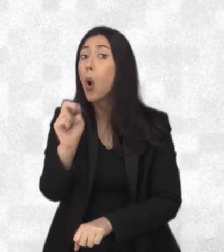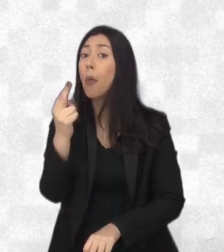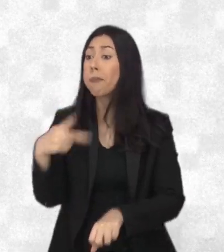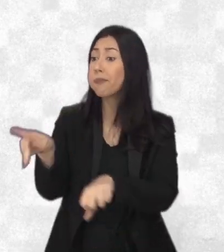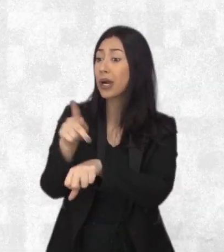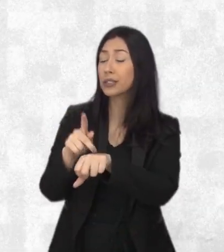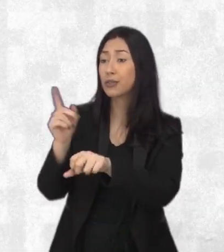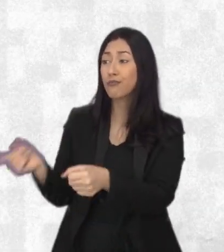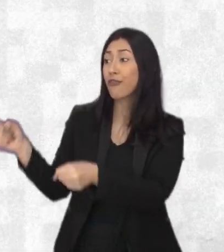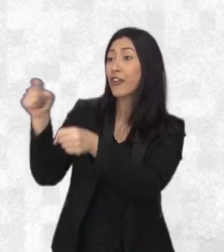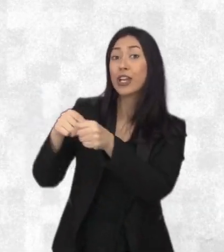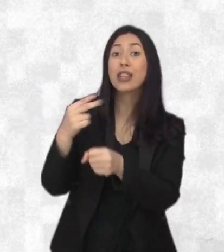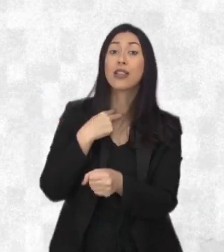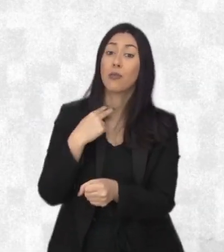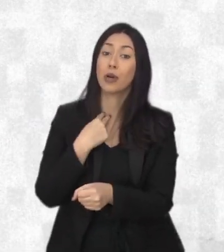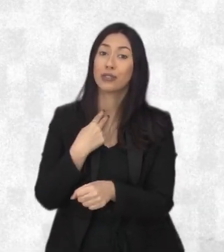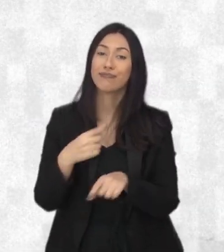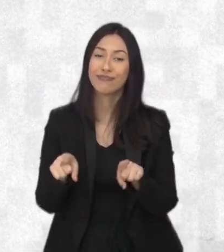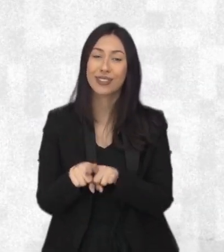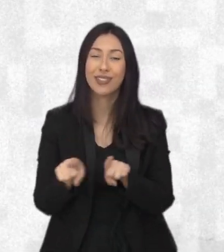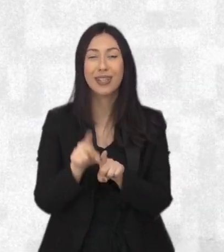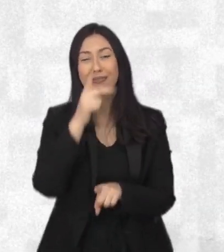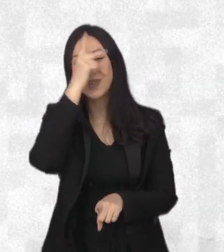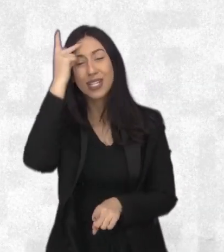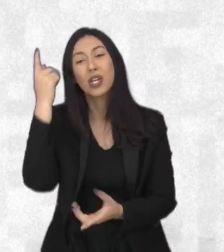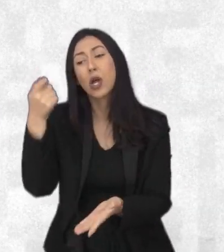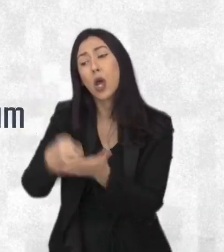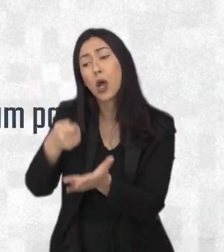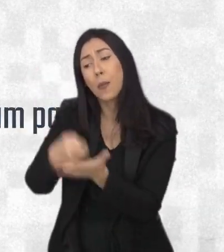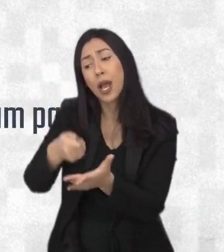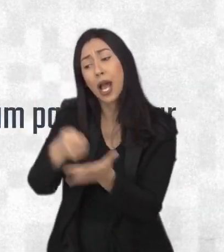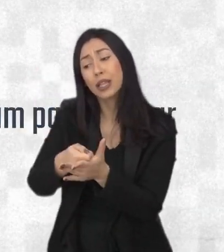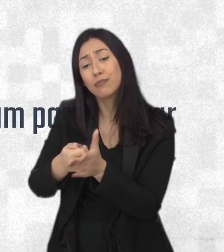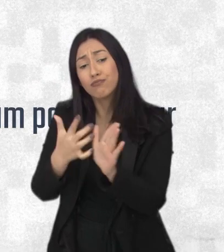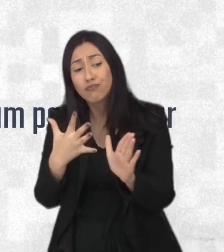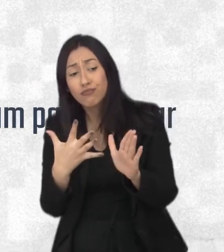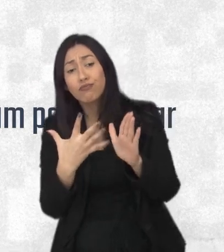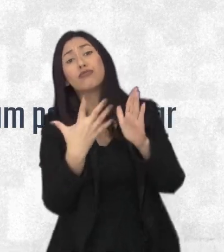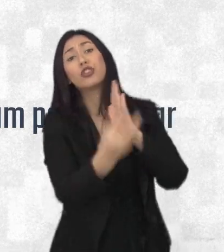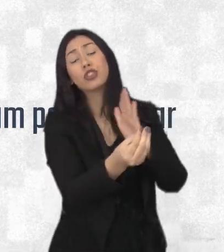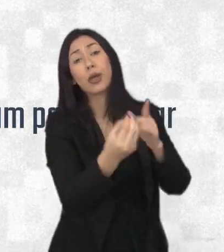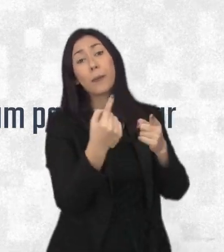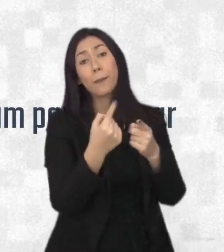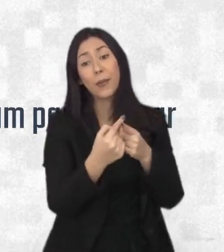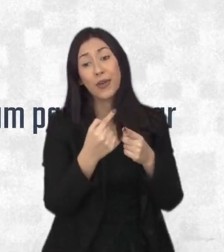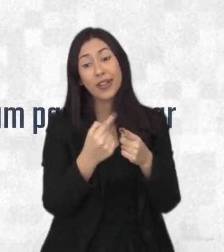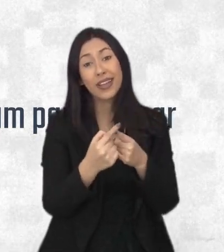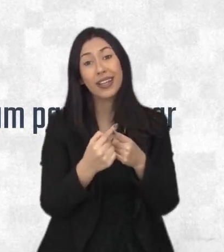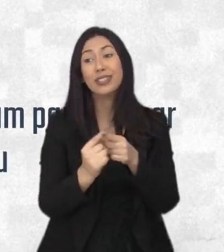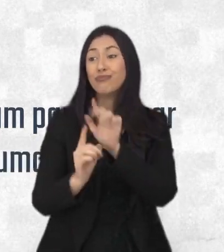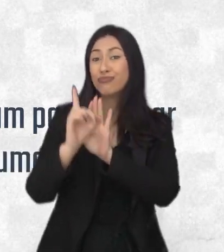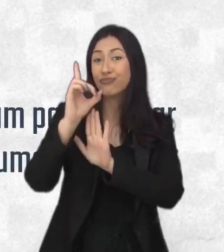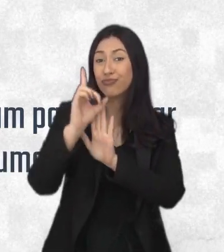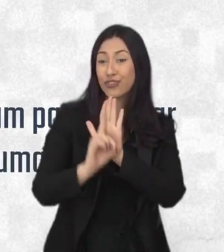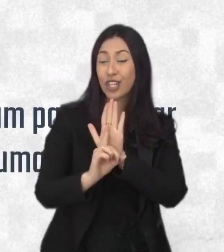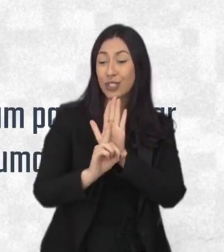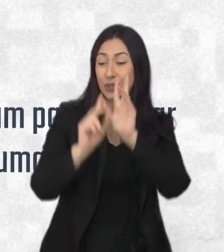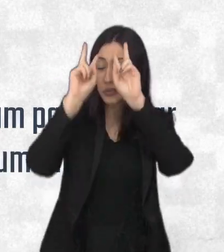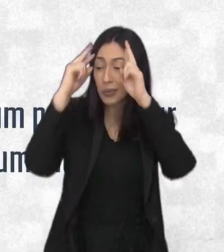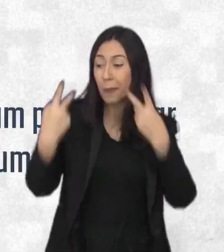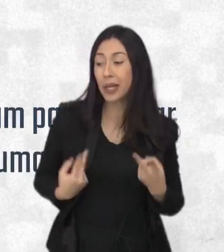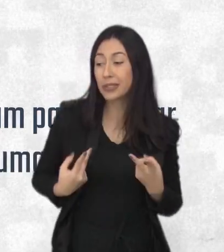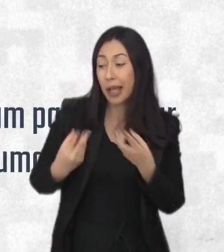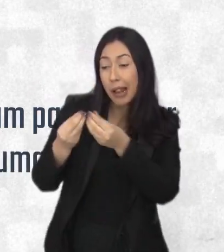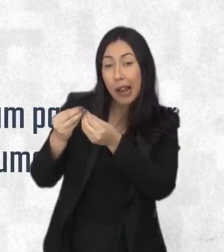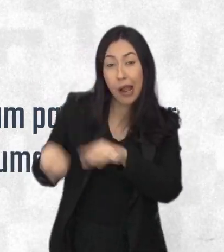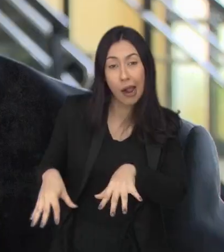origem. E, por último, aqueles que são obrigados a deixar o país de onde vieram para buscar refúgio por consequência de violação